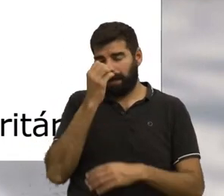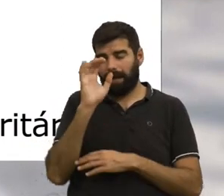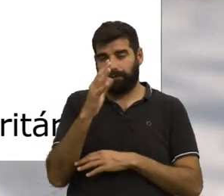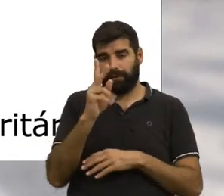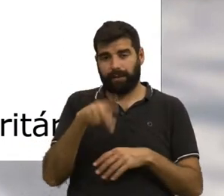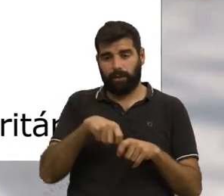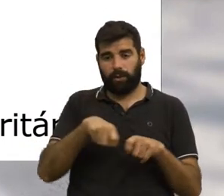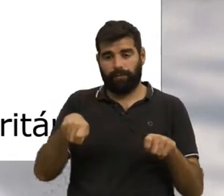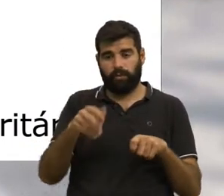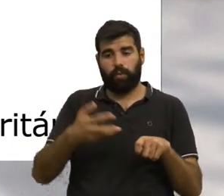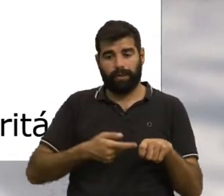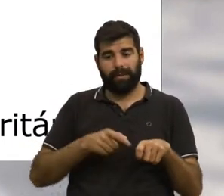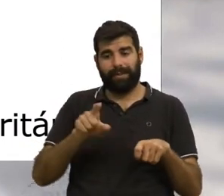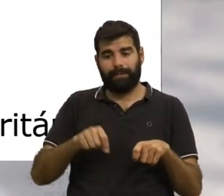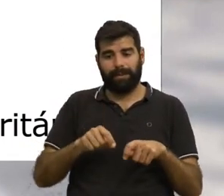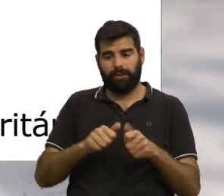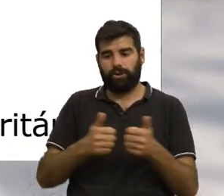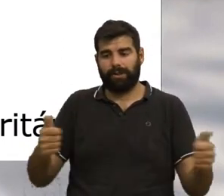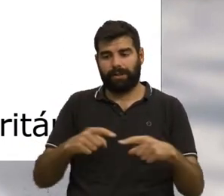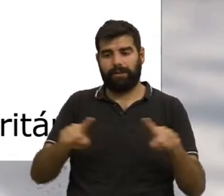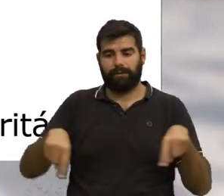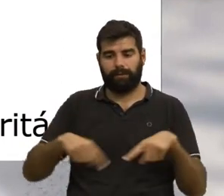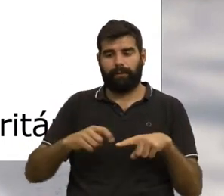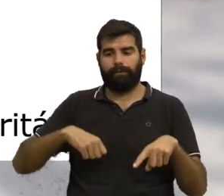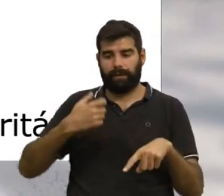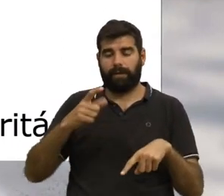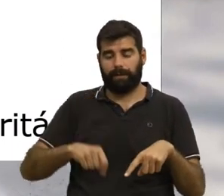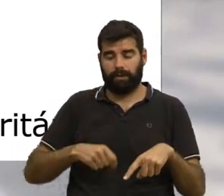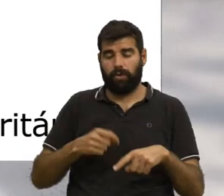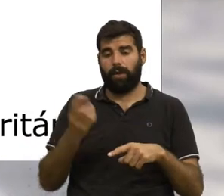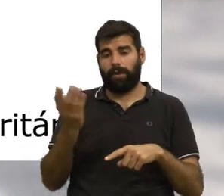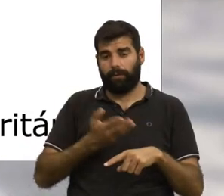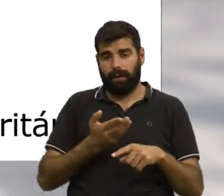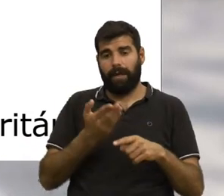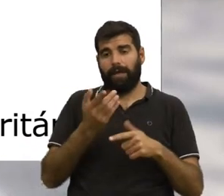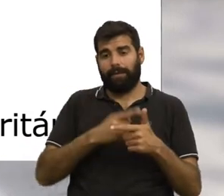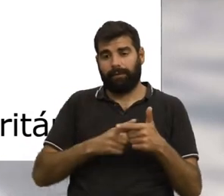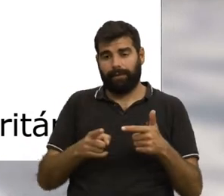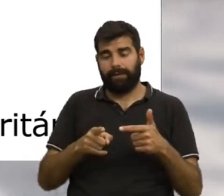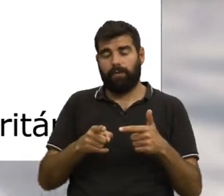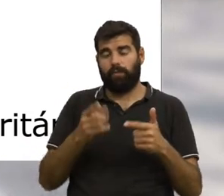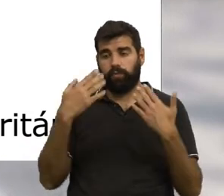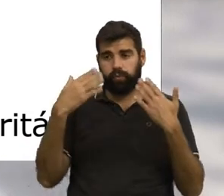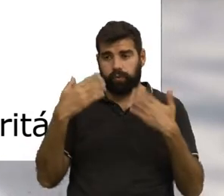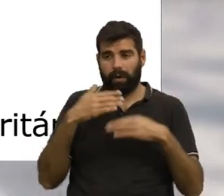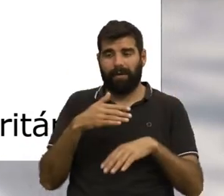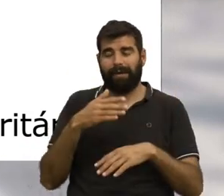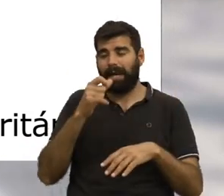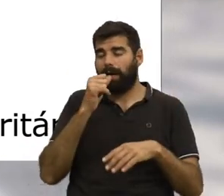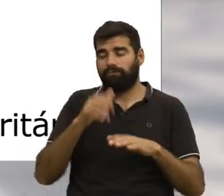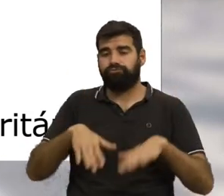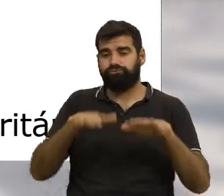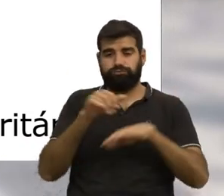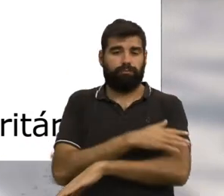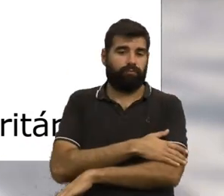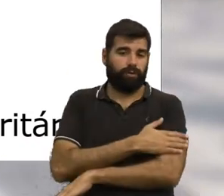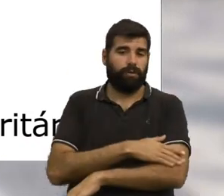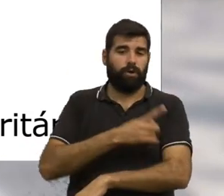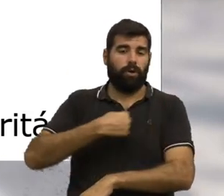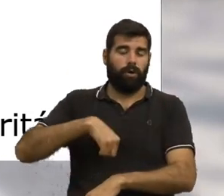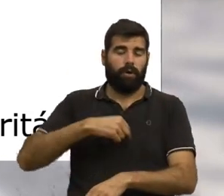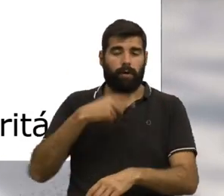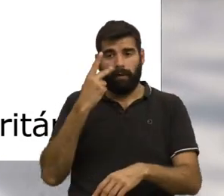quilómetro linear e a distância aos espaços verdes, assim, com o rácio da vulnerabilidade às ondas de calor e cheias e obtemos esta